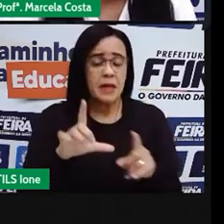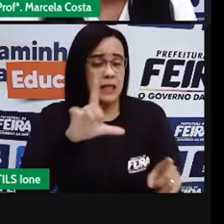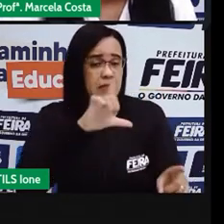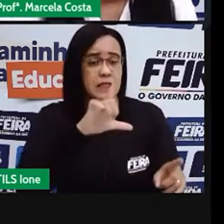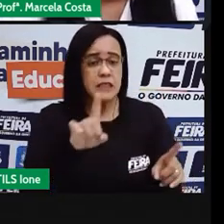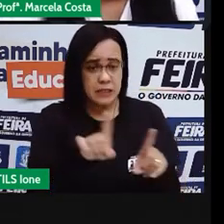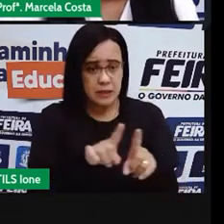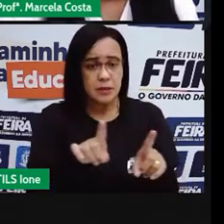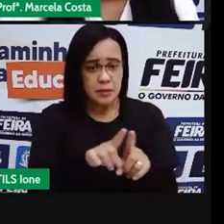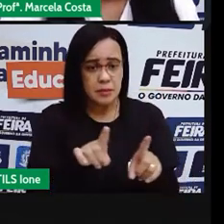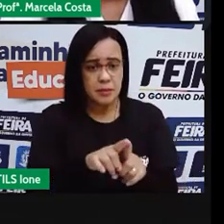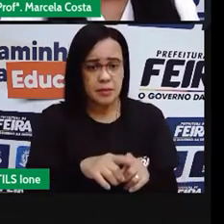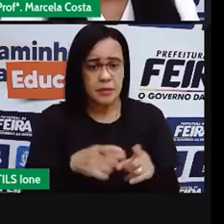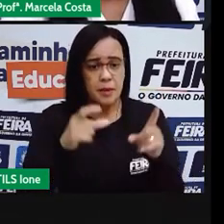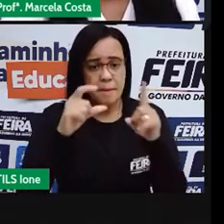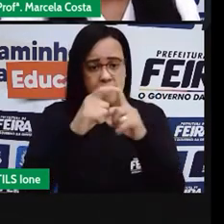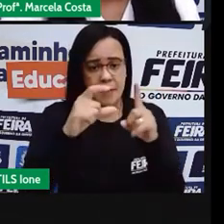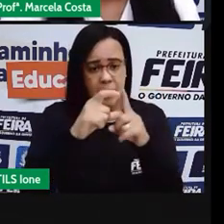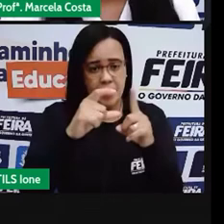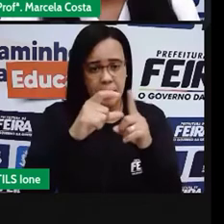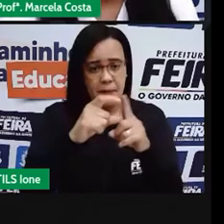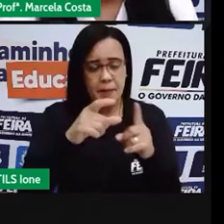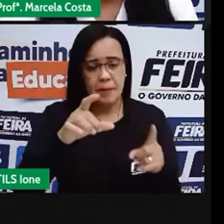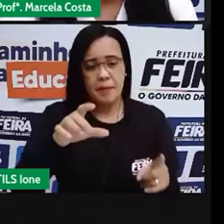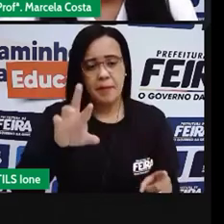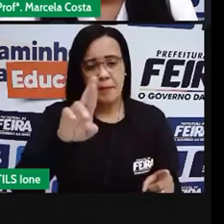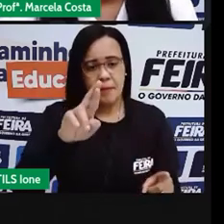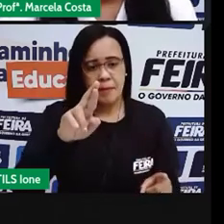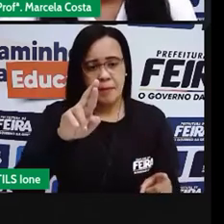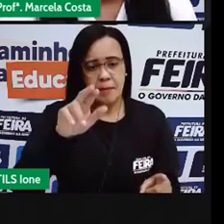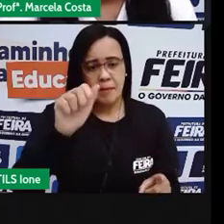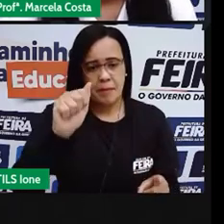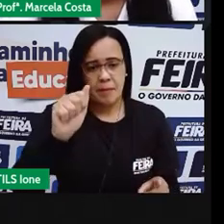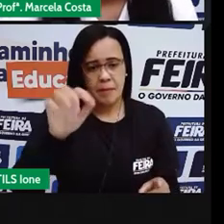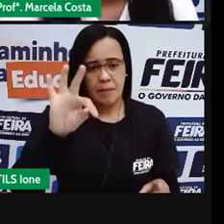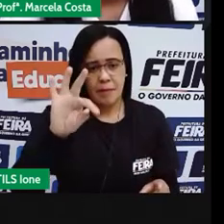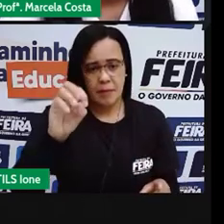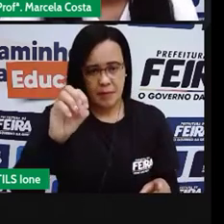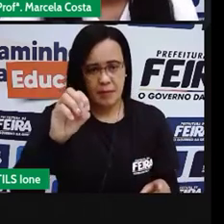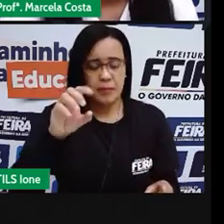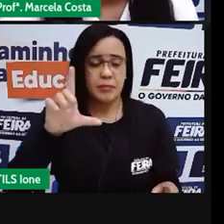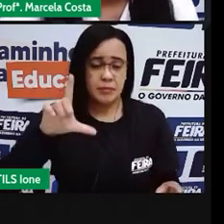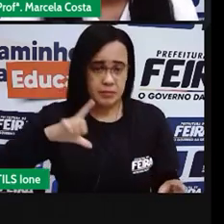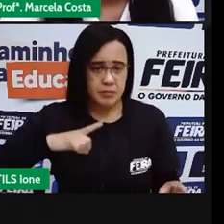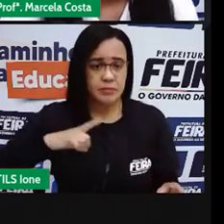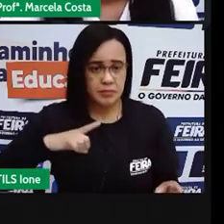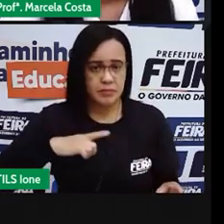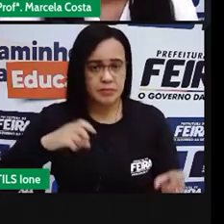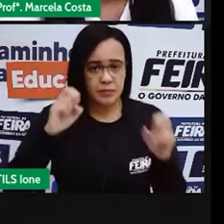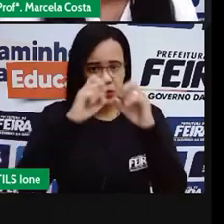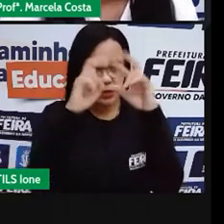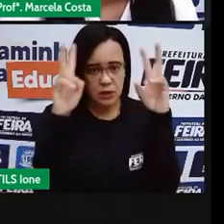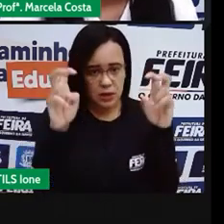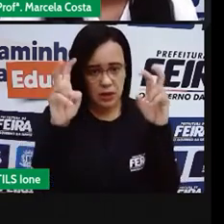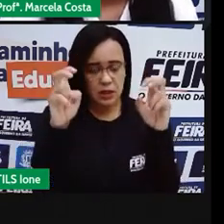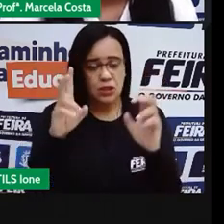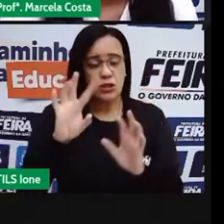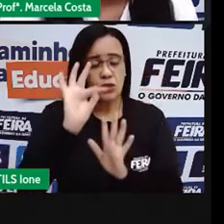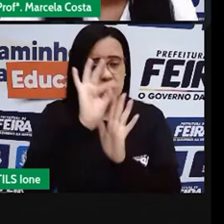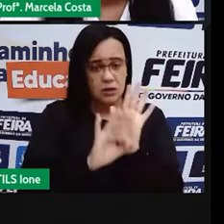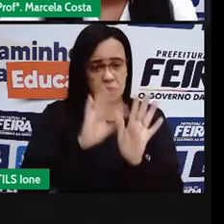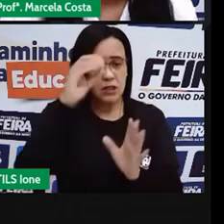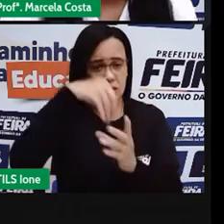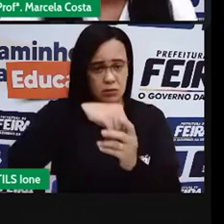rato. A gente identifica aqui já no título e outras vezes aqui no texto.